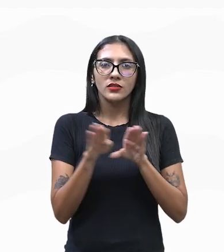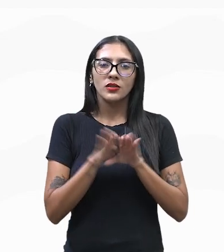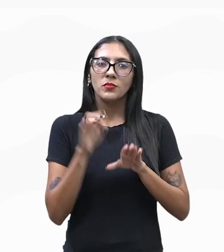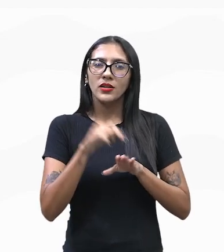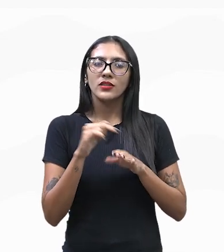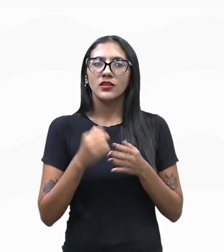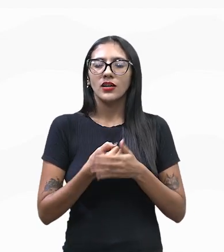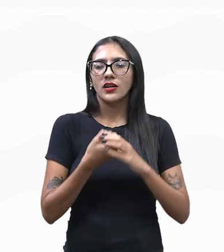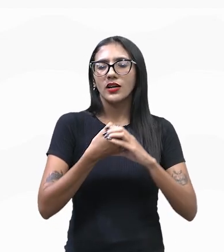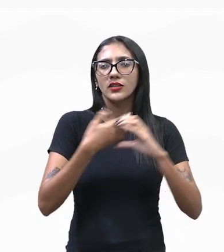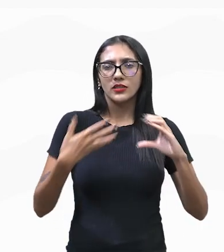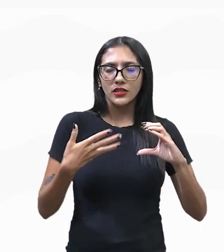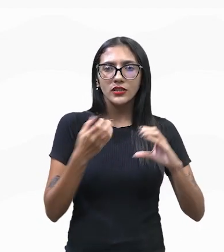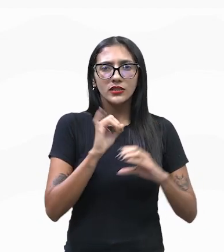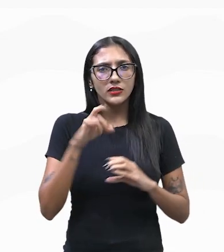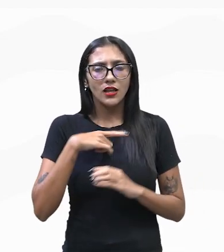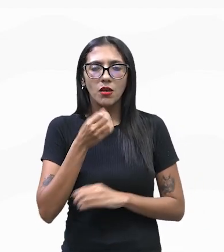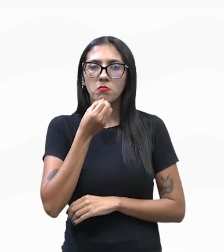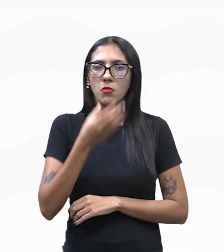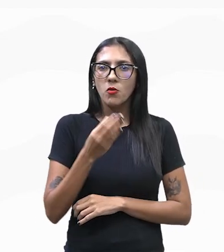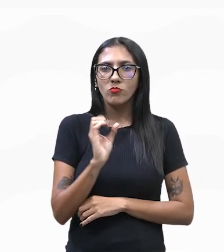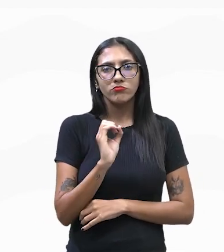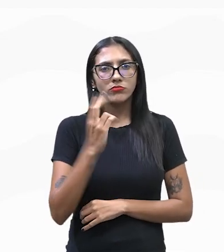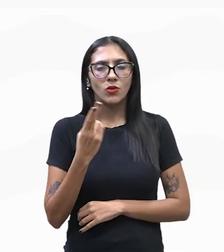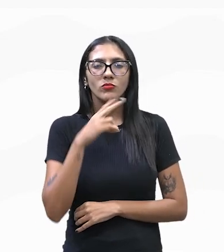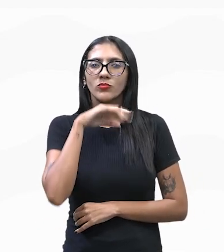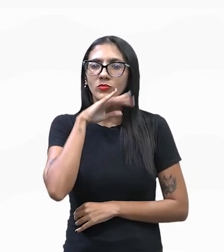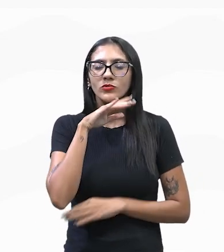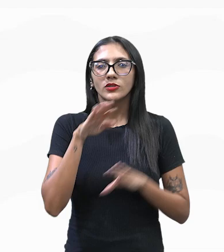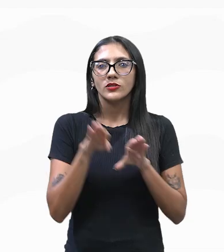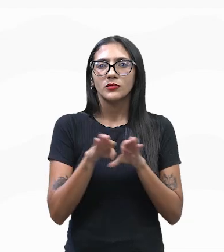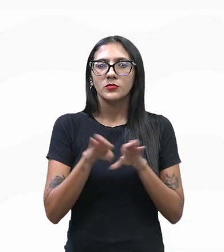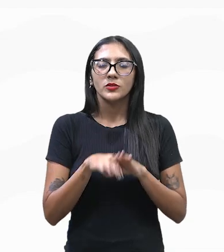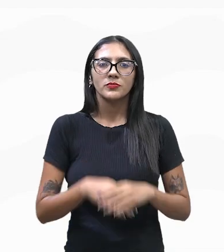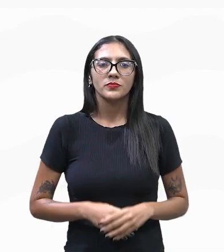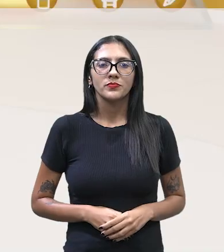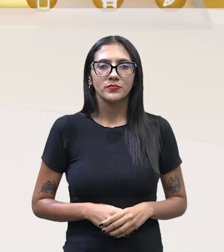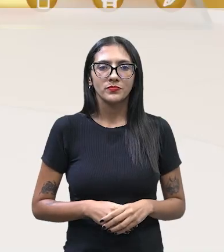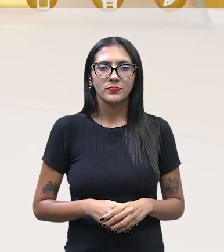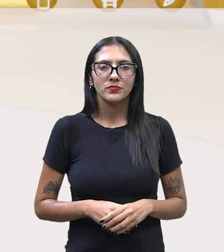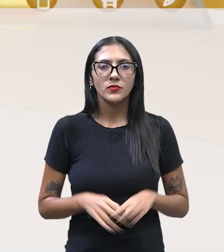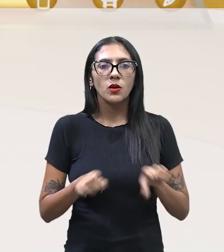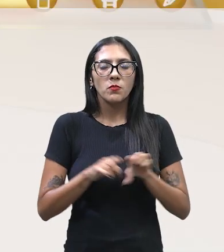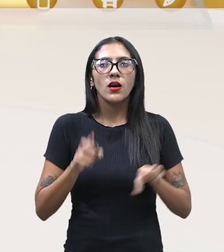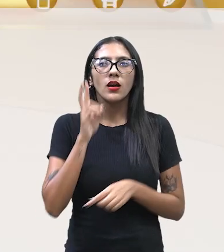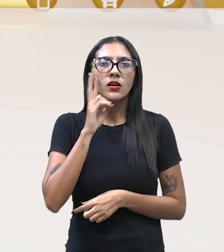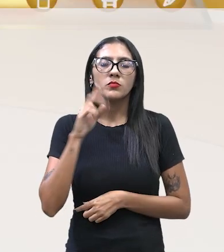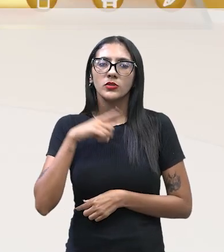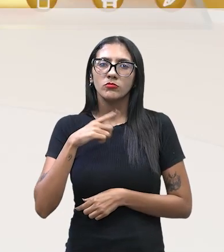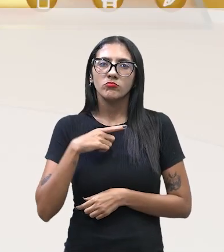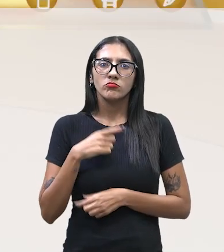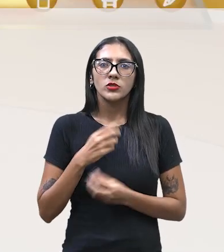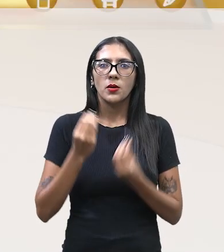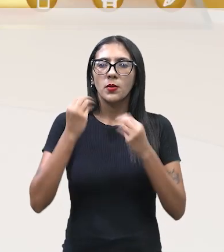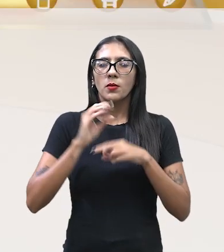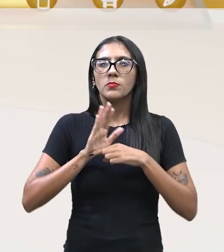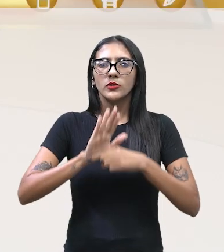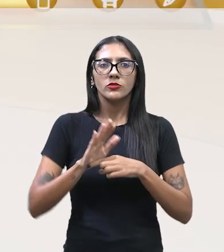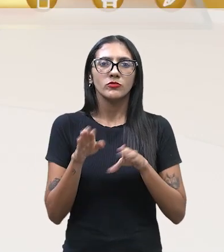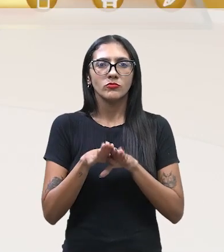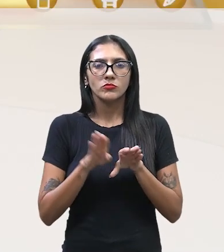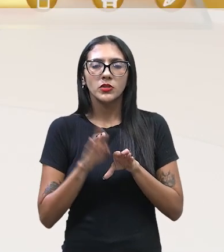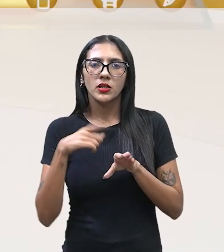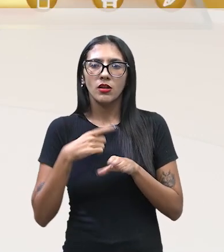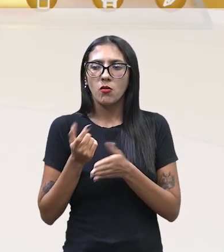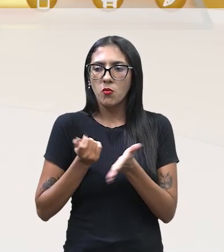justo, não é justo? Mas, por outro lado, o meu produto, por exemplo, citou o exemplo dessa pessoa famosa, né? Que comprou um produto lá numa